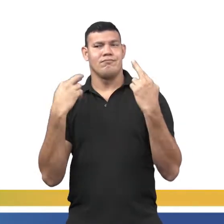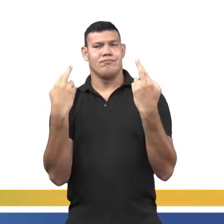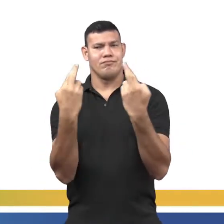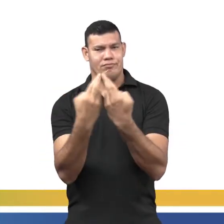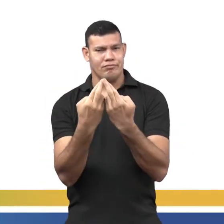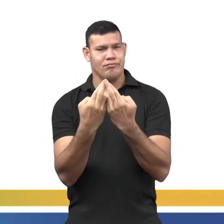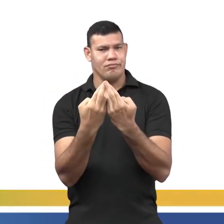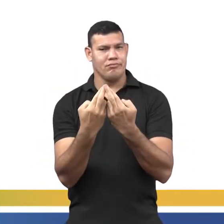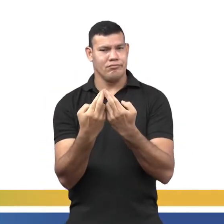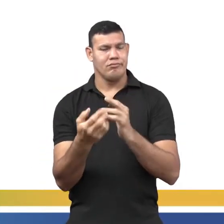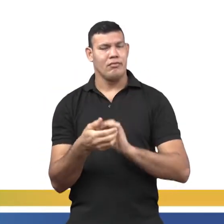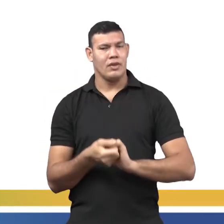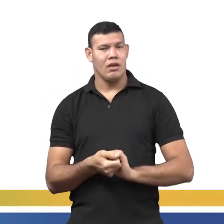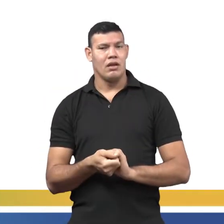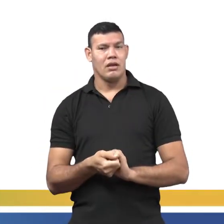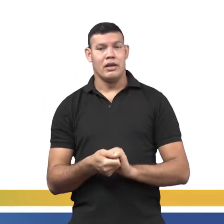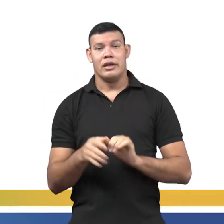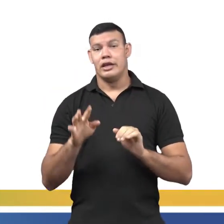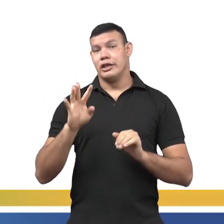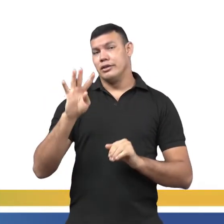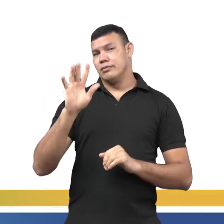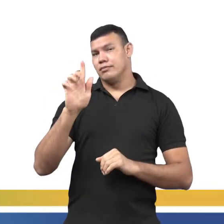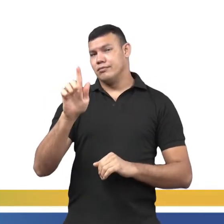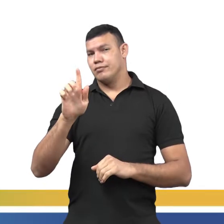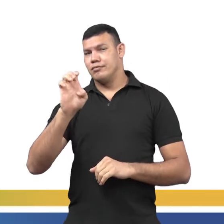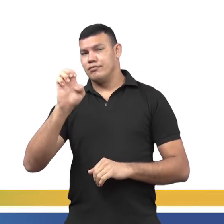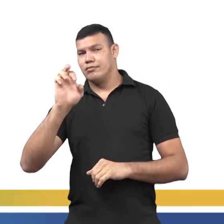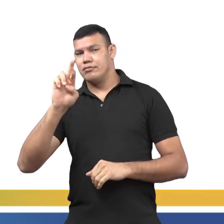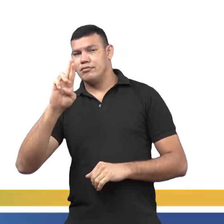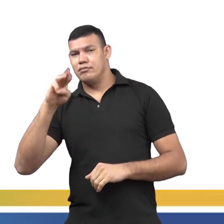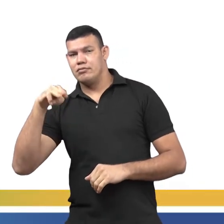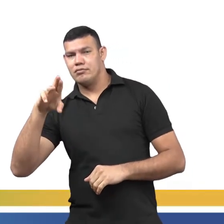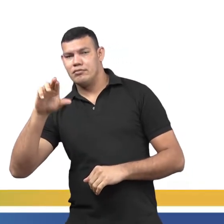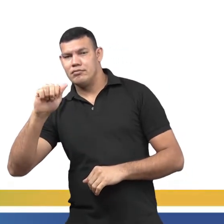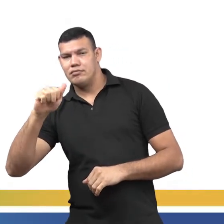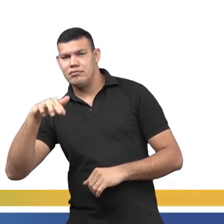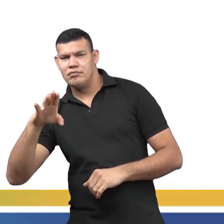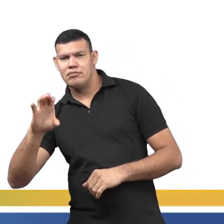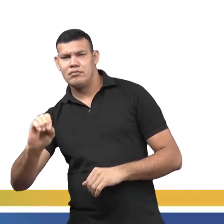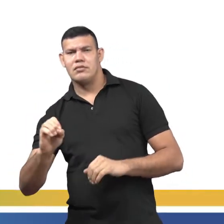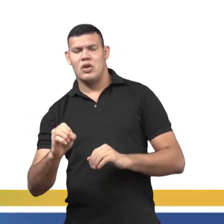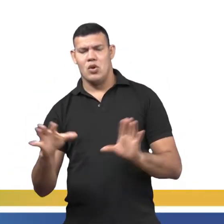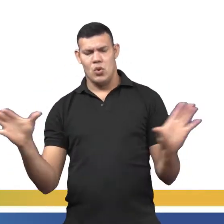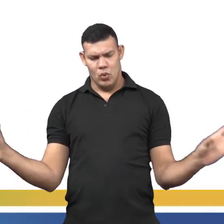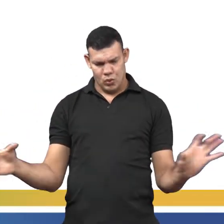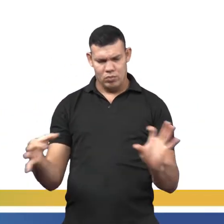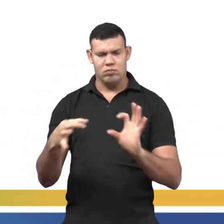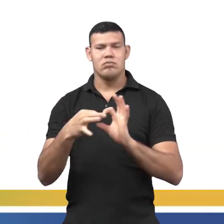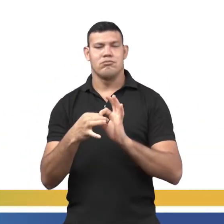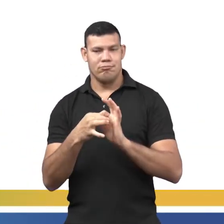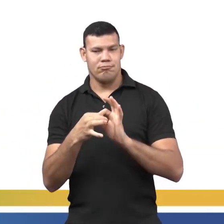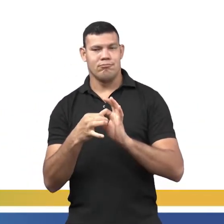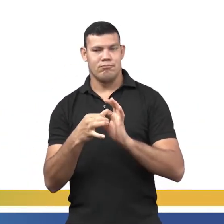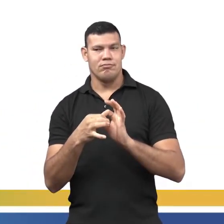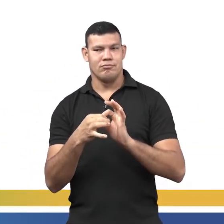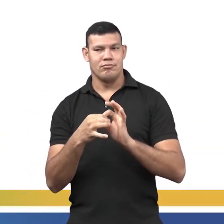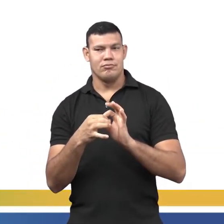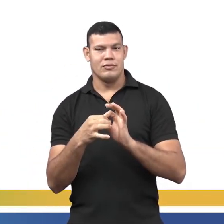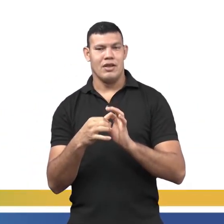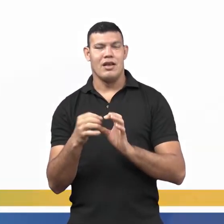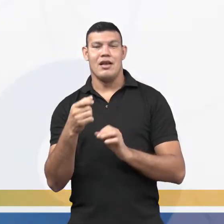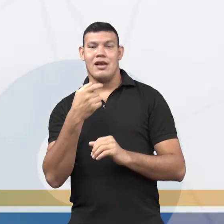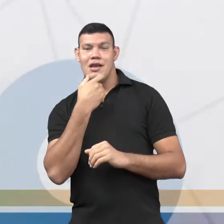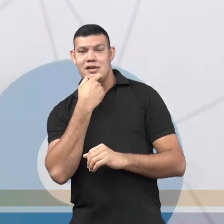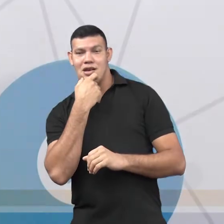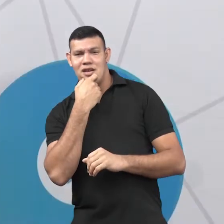protogermânico. Essas duas línguas se fundiram e se tornaram o a gente conhece como inglês antigo. Então, o inglês